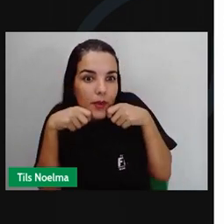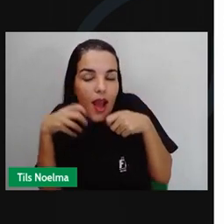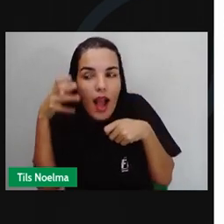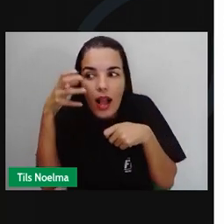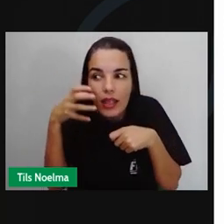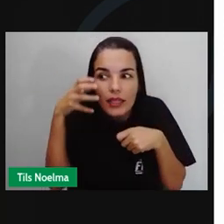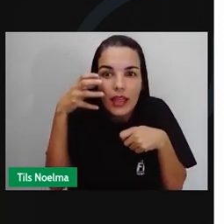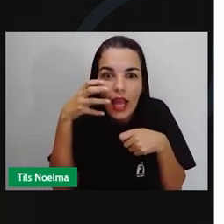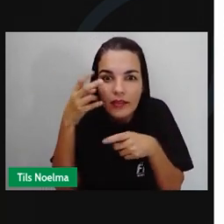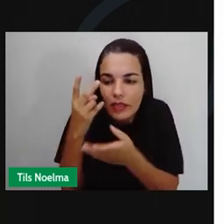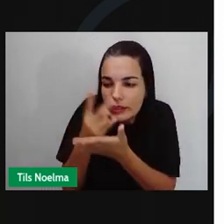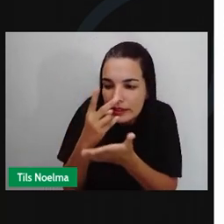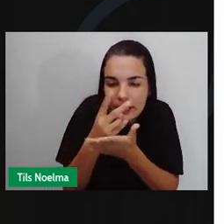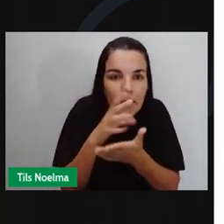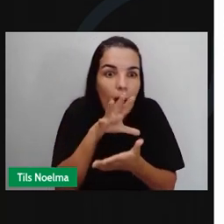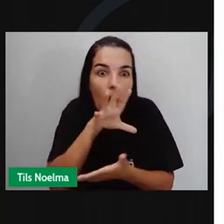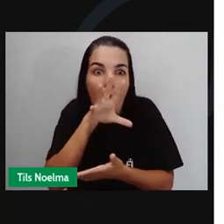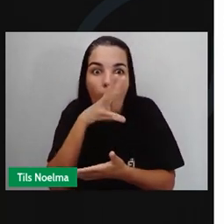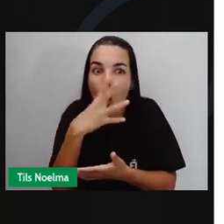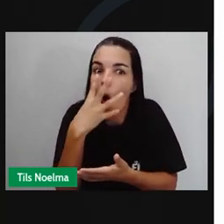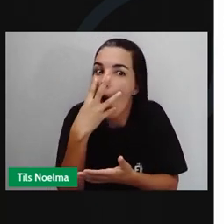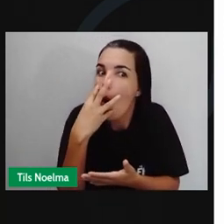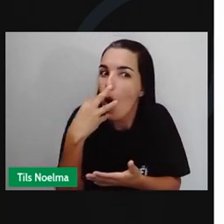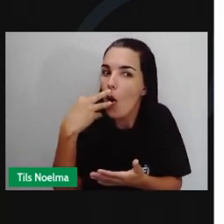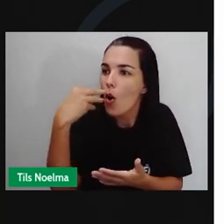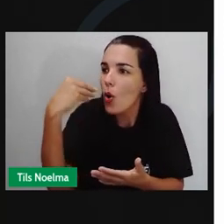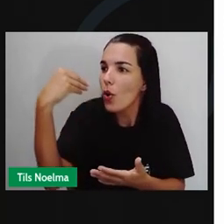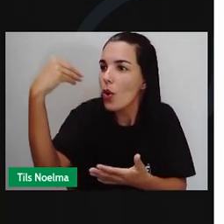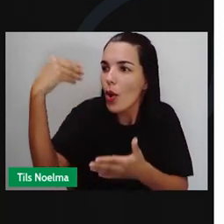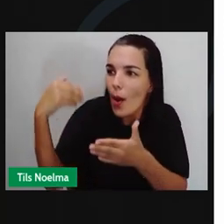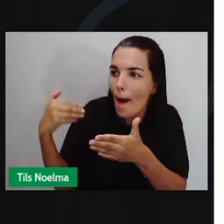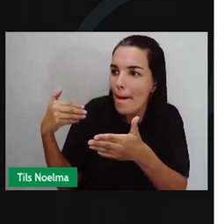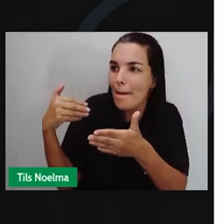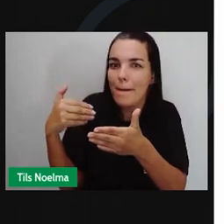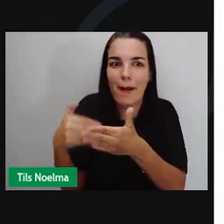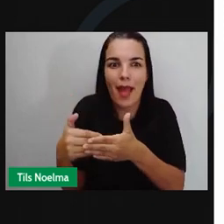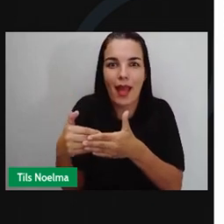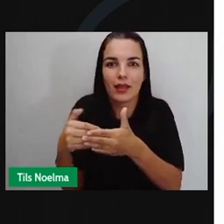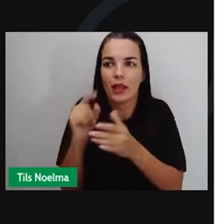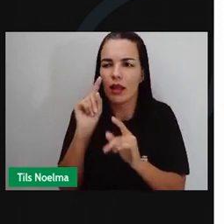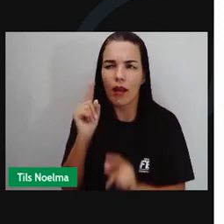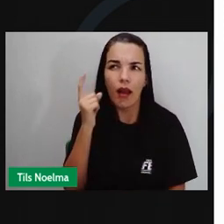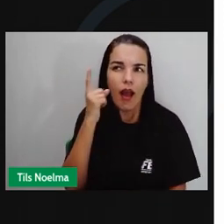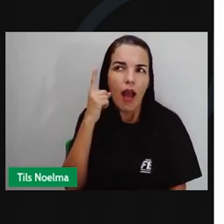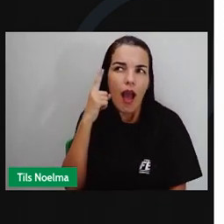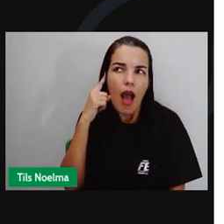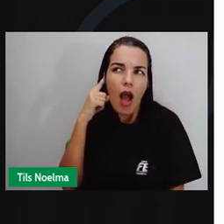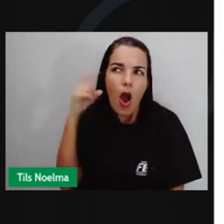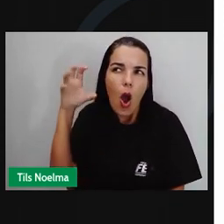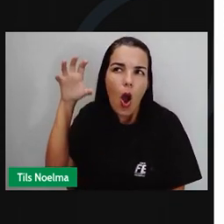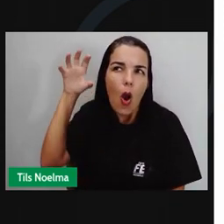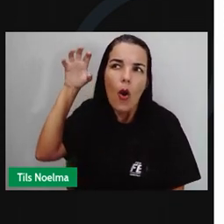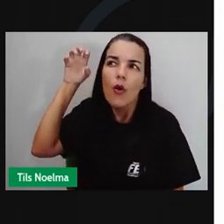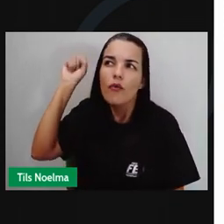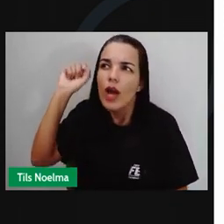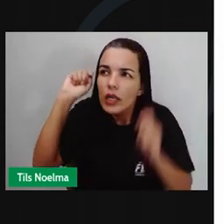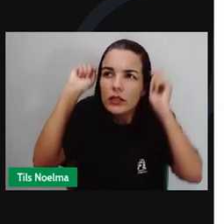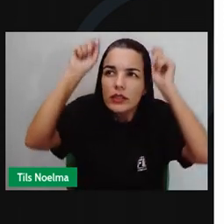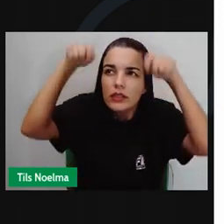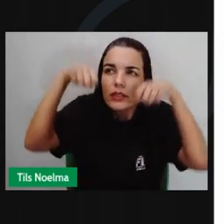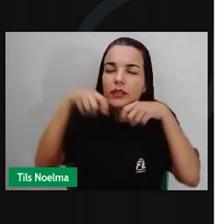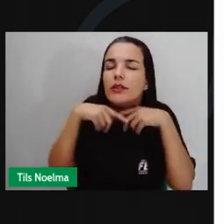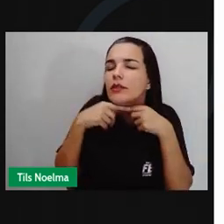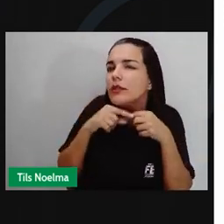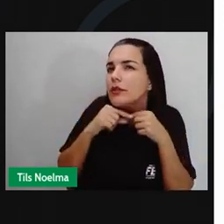estava ali por perto Ouviu a chapéuzinho cantar E foi até lá